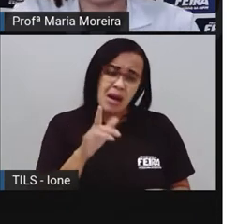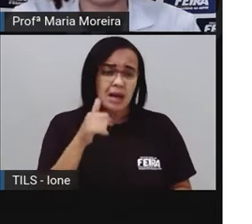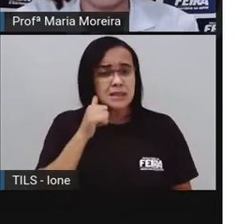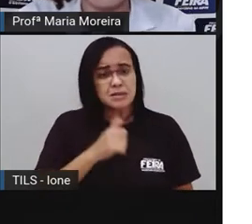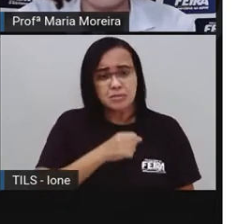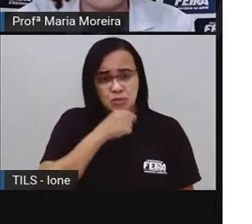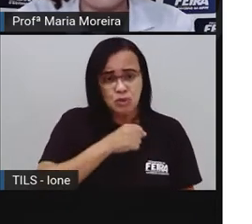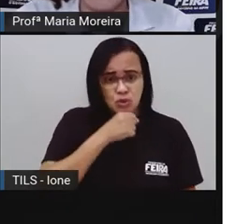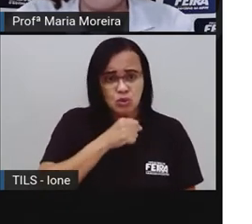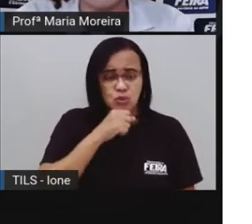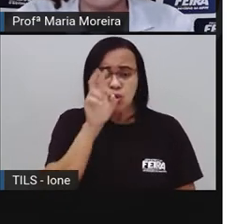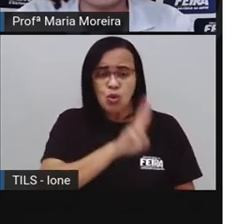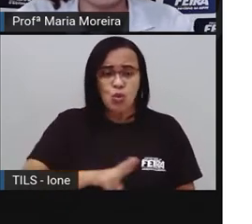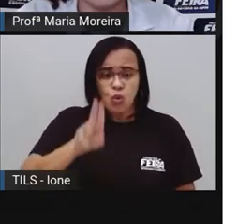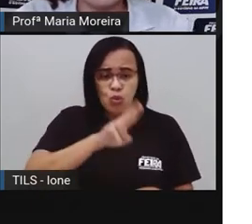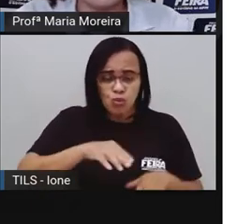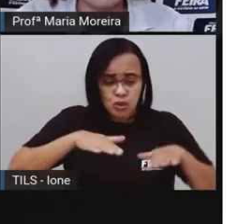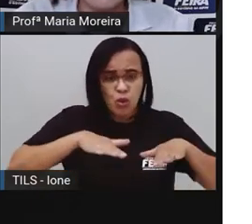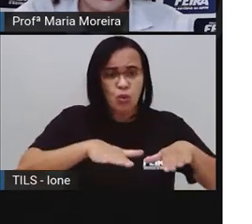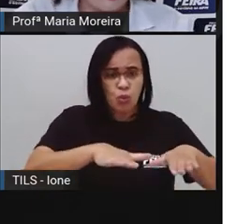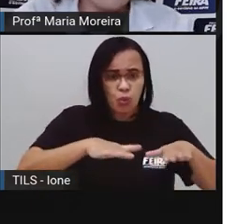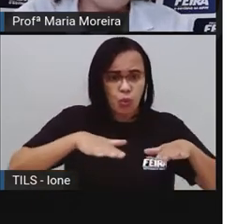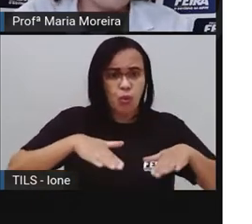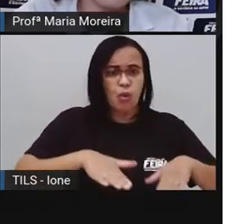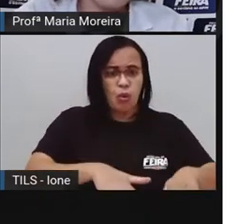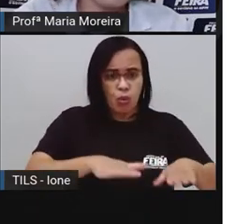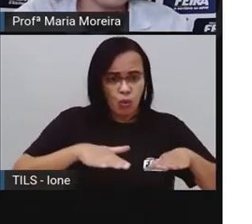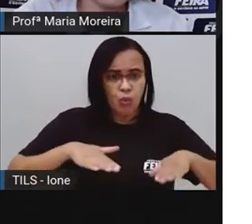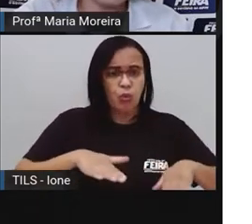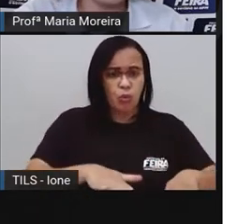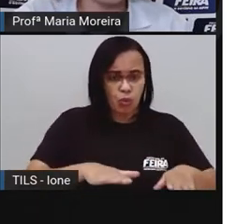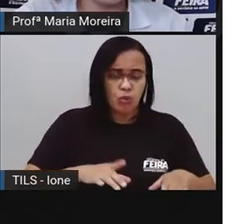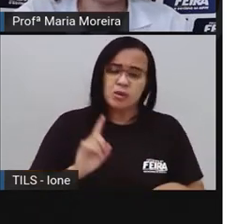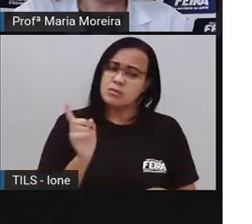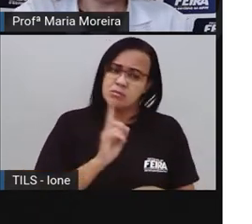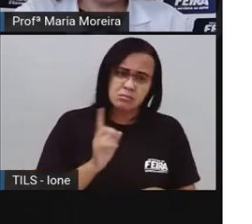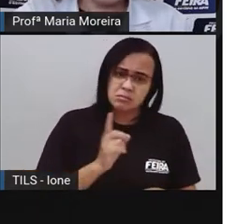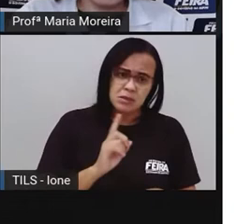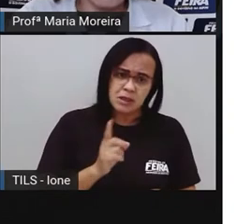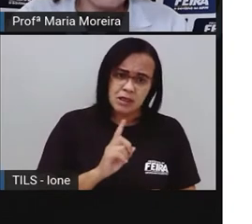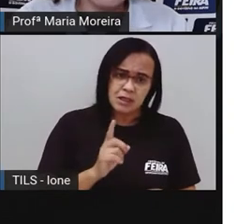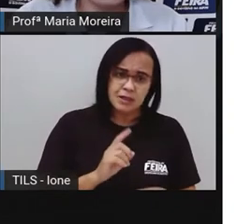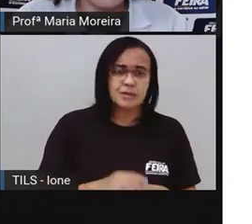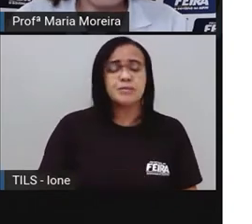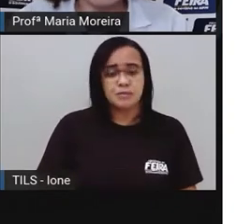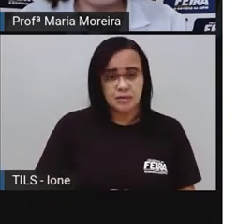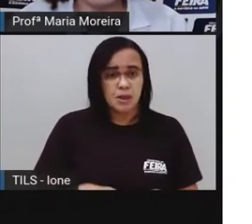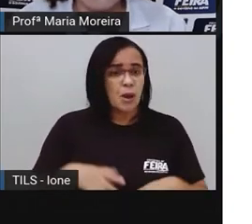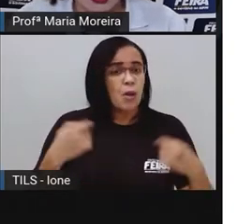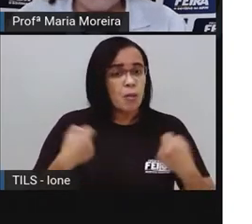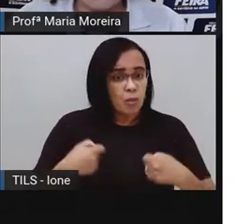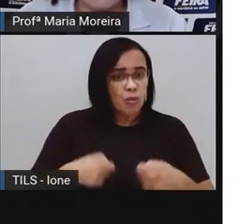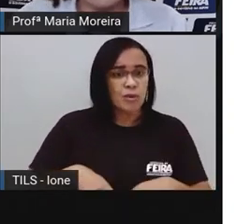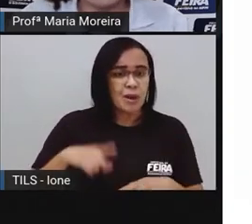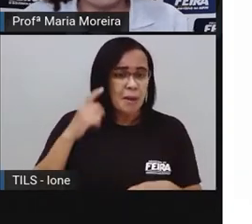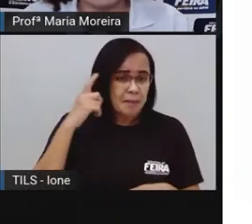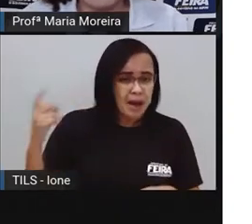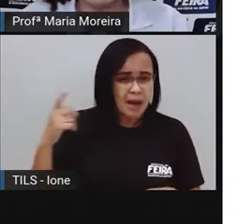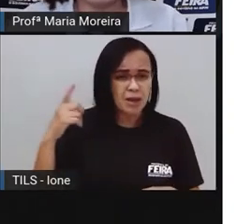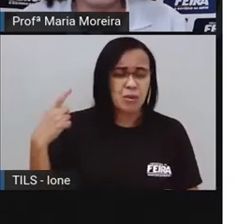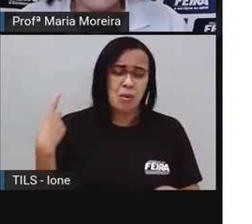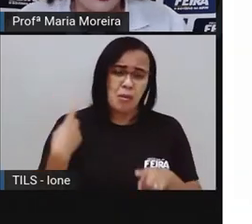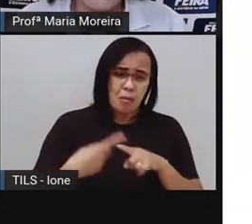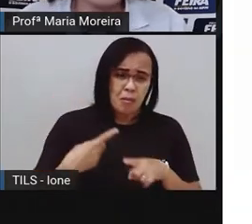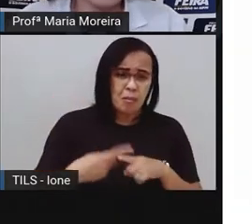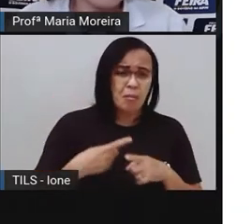costura, está ali usando a máquina, já é poluição sonora? Não. Aquele barulho precisa ser o quê? Incômodo e ser muito alto. Então,